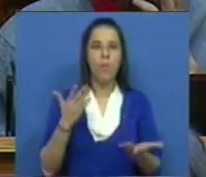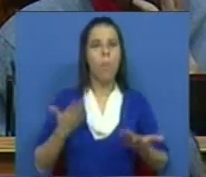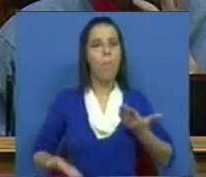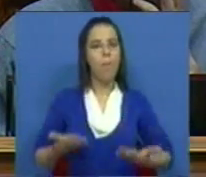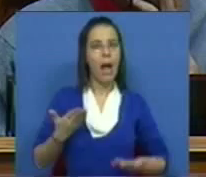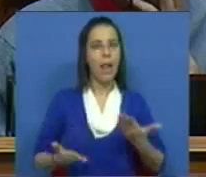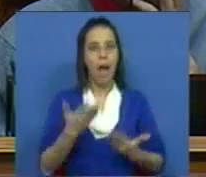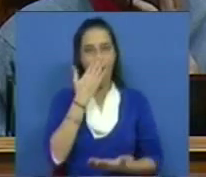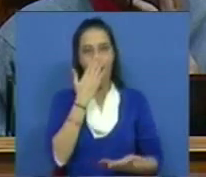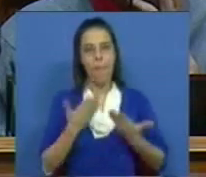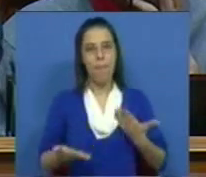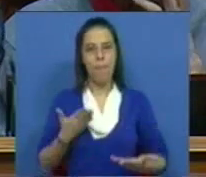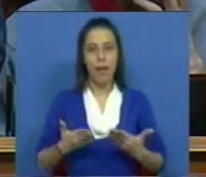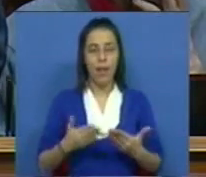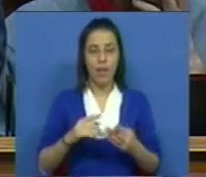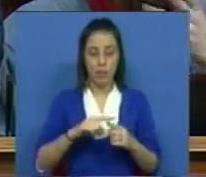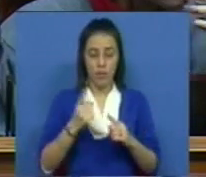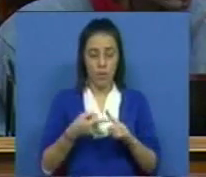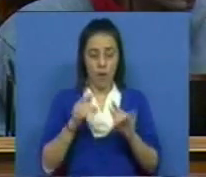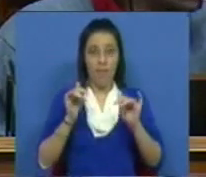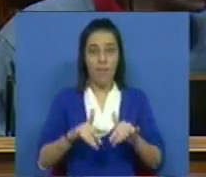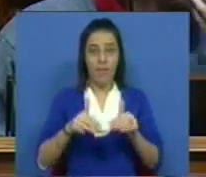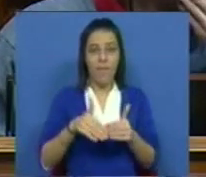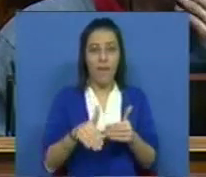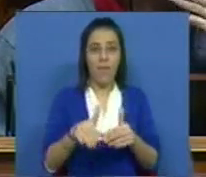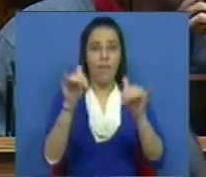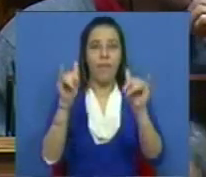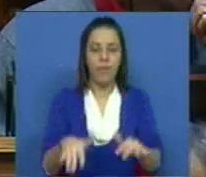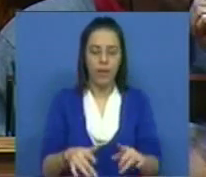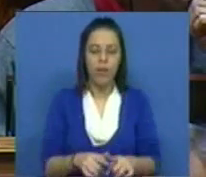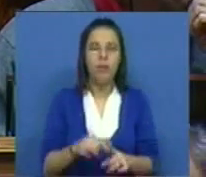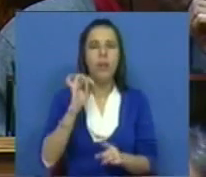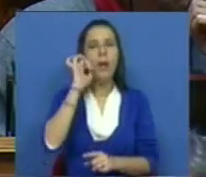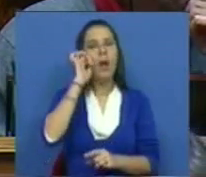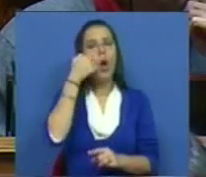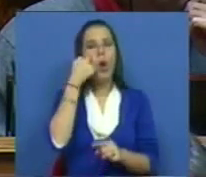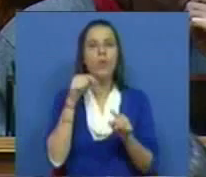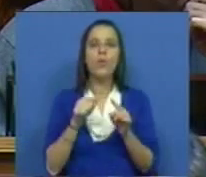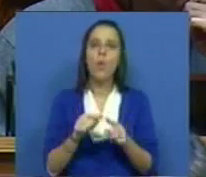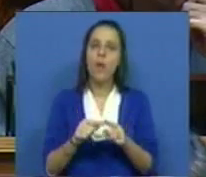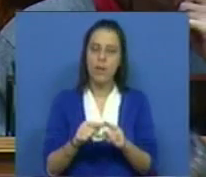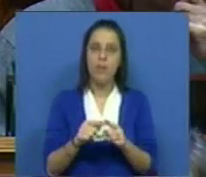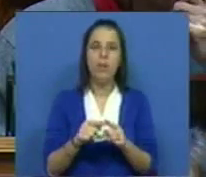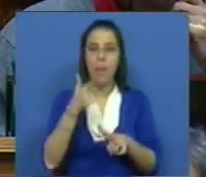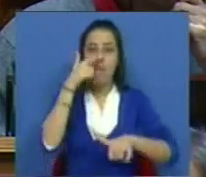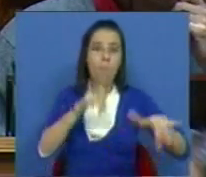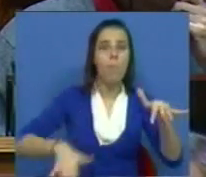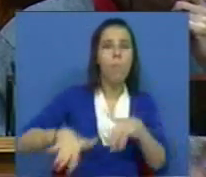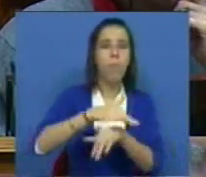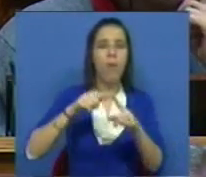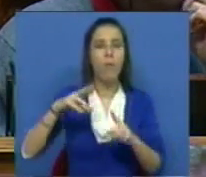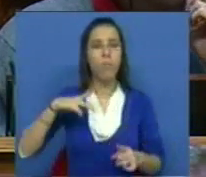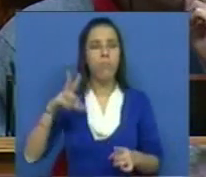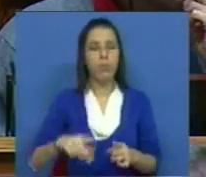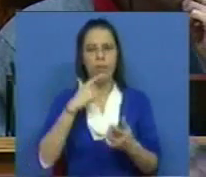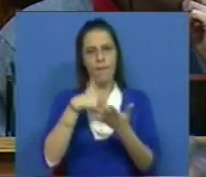balanço do ano que vai terminar em breve e sobretudo as consequências para o povo português